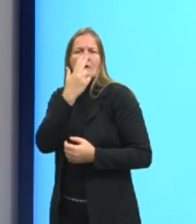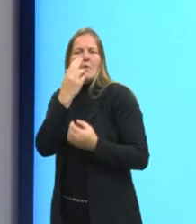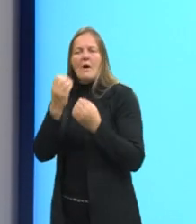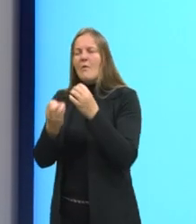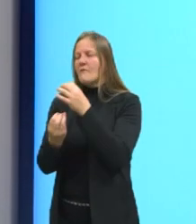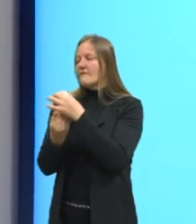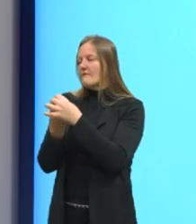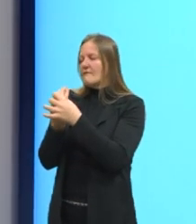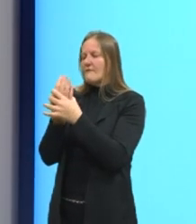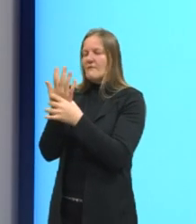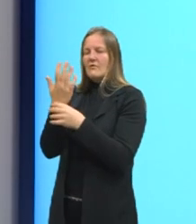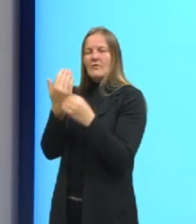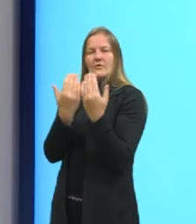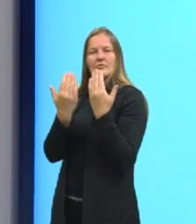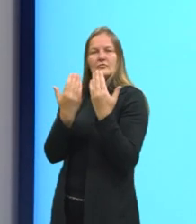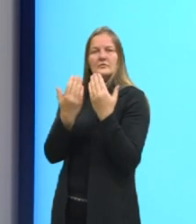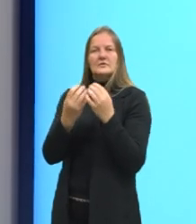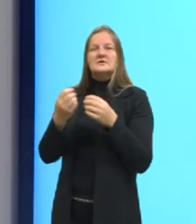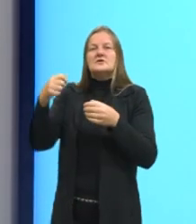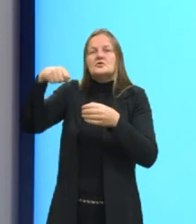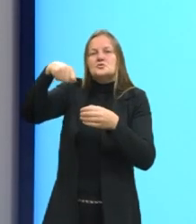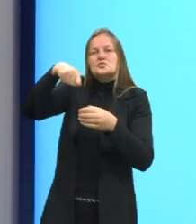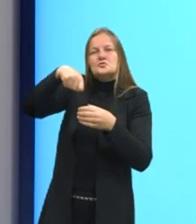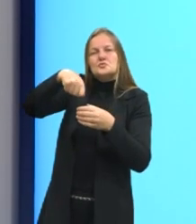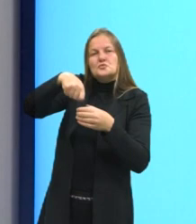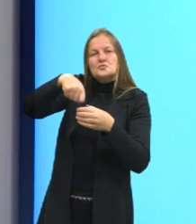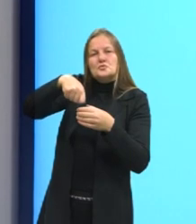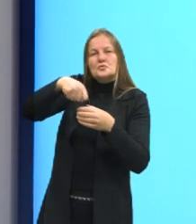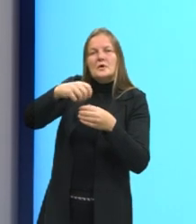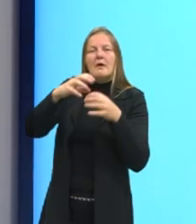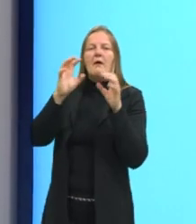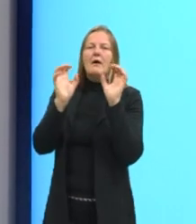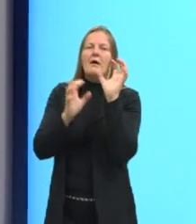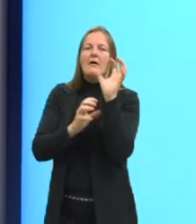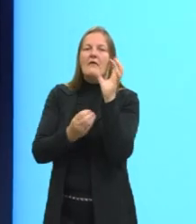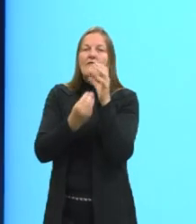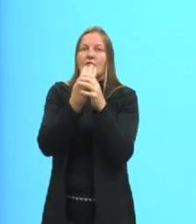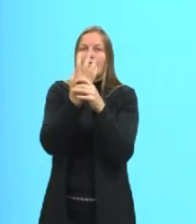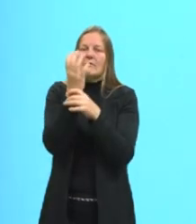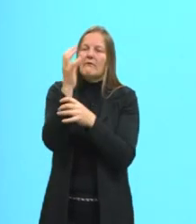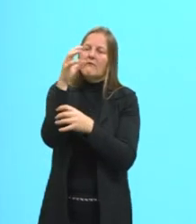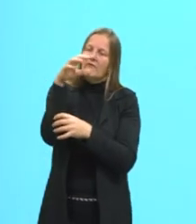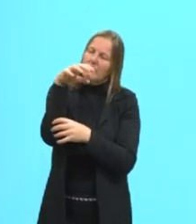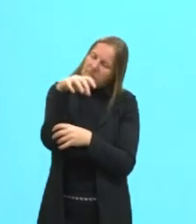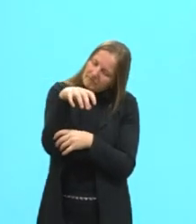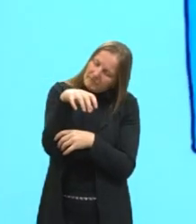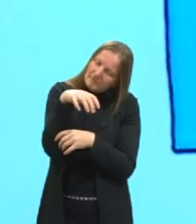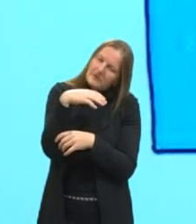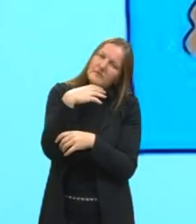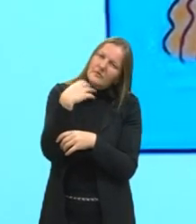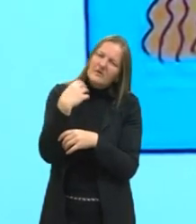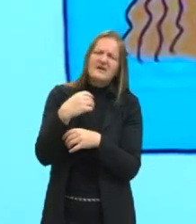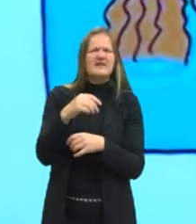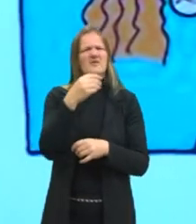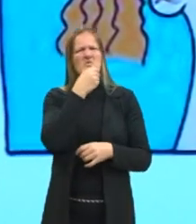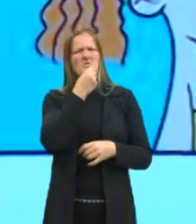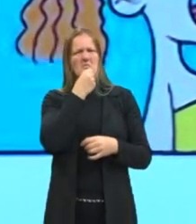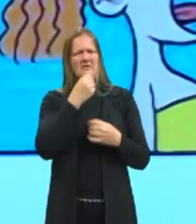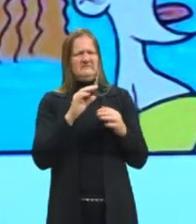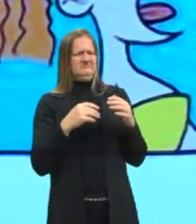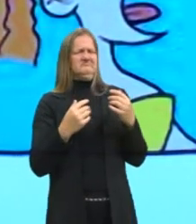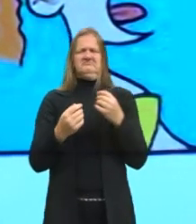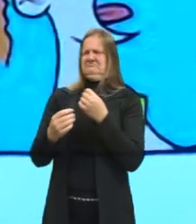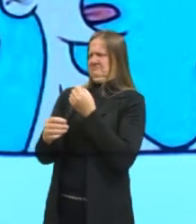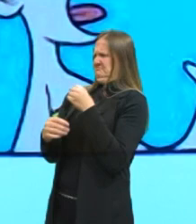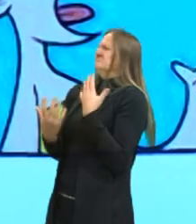flor? Se não for regada e bem cuidada, ela murcha e morre. E ele faz... E daí ela,